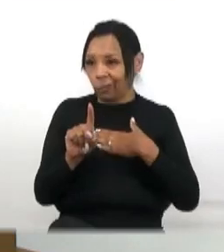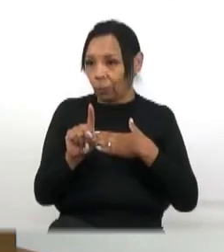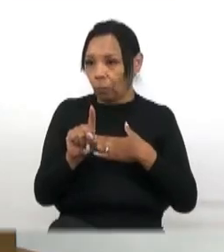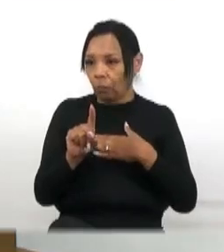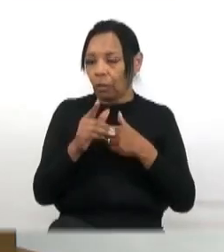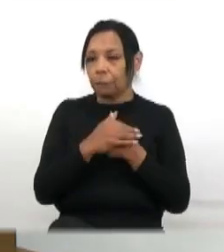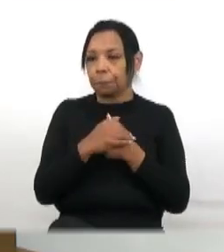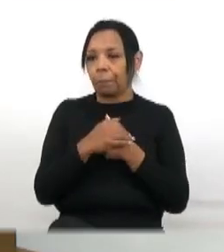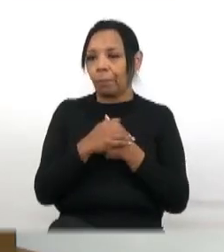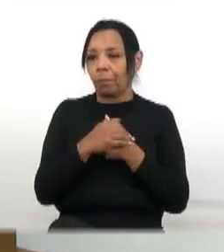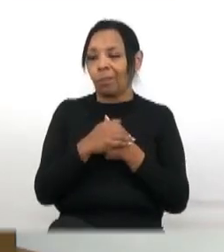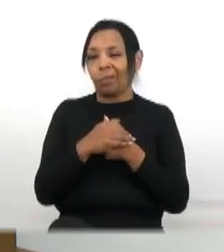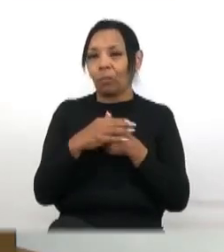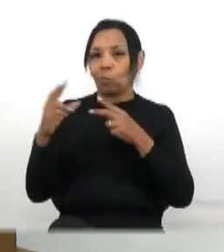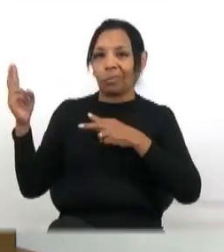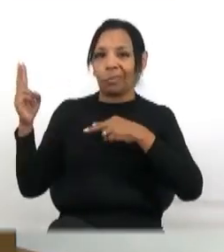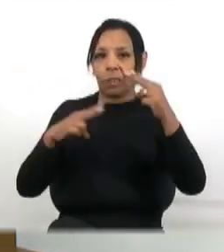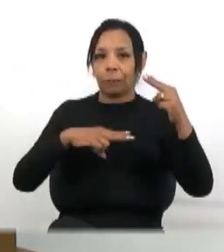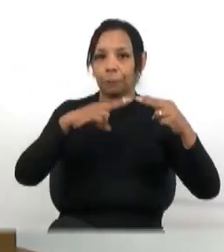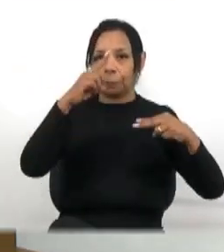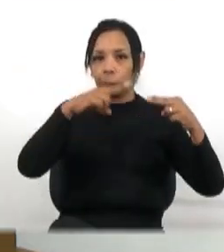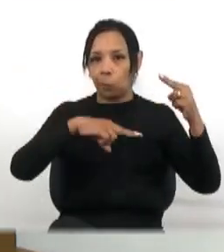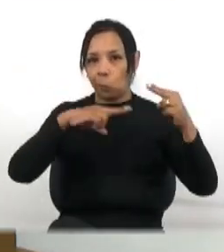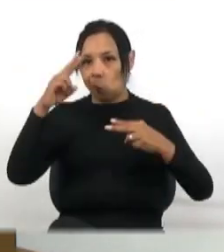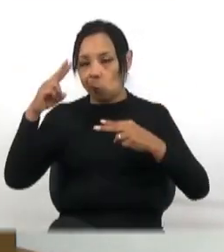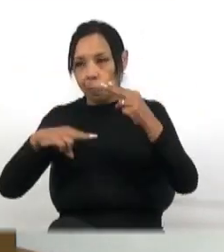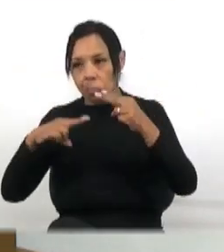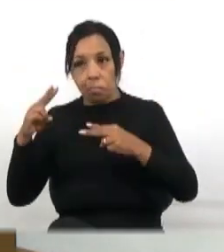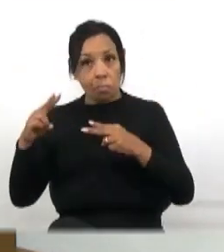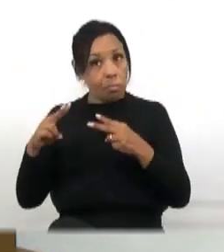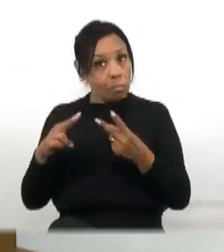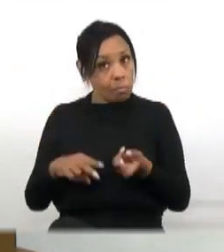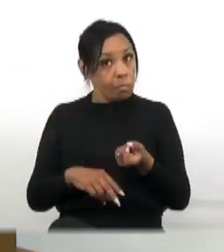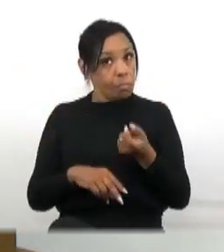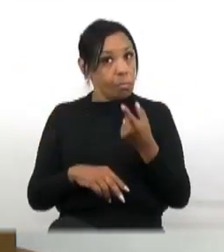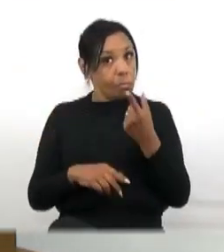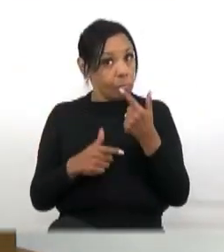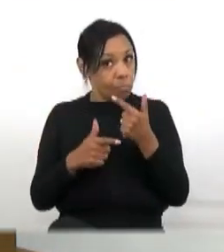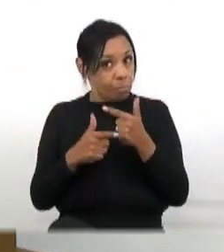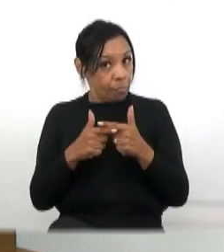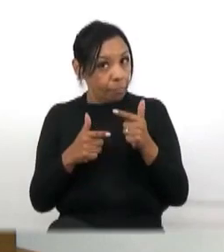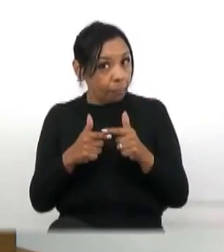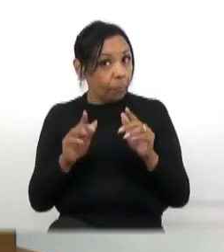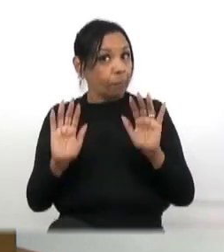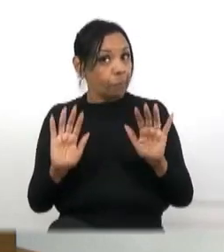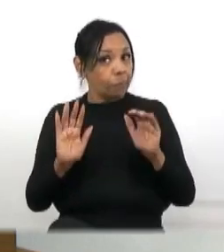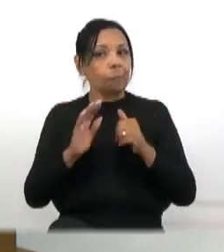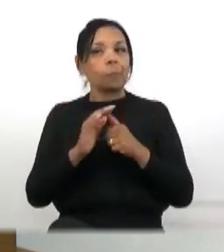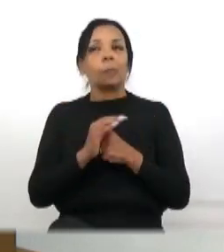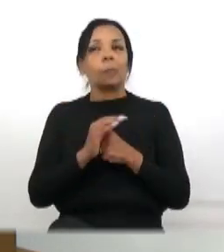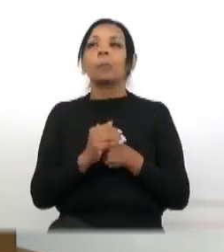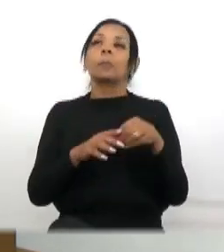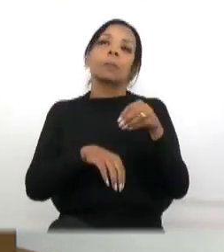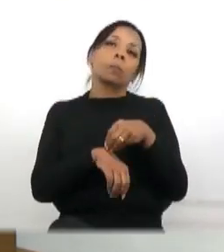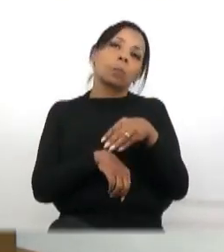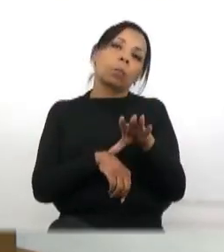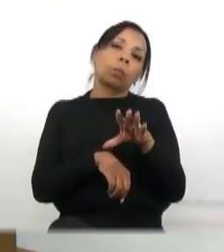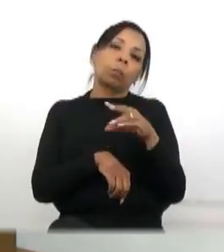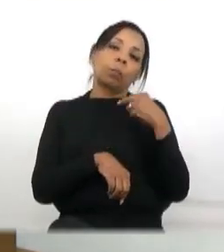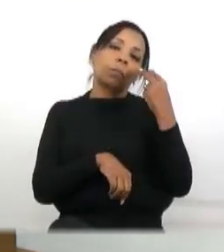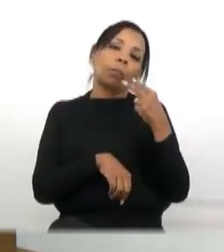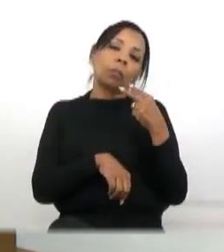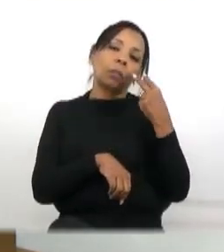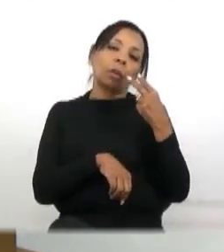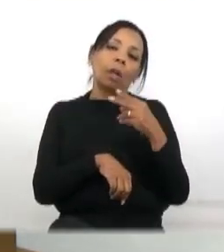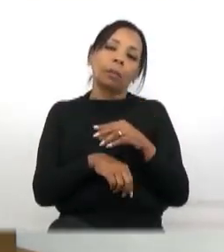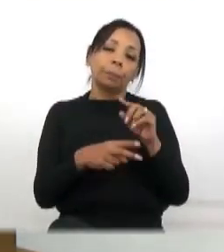capaz de arrancar o telhado, pode ser isso. Eu vou estar falando aí com os colegas vereadores sobre essas duas obras,